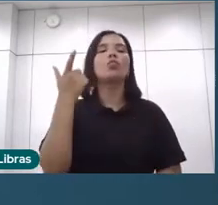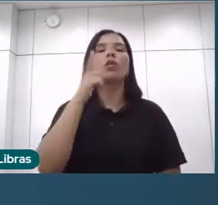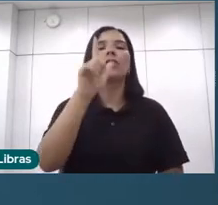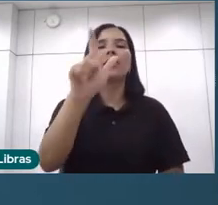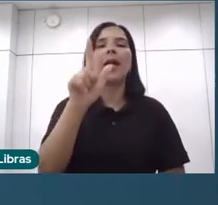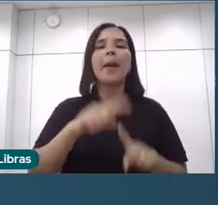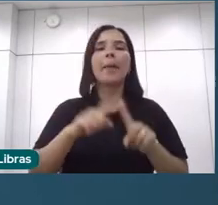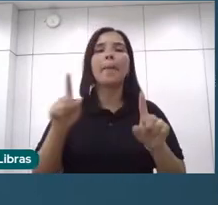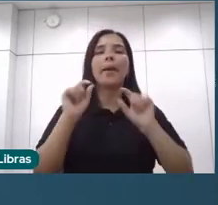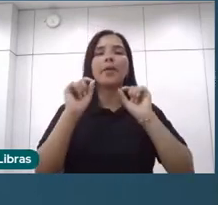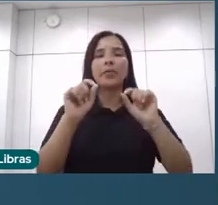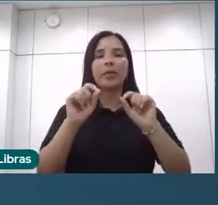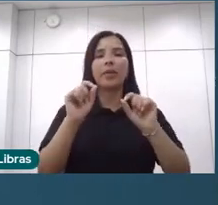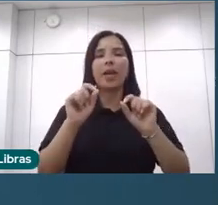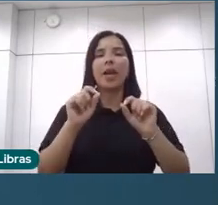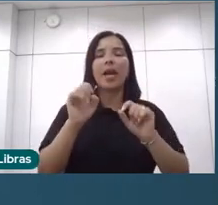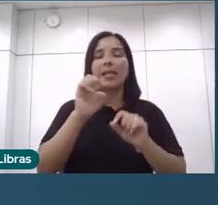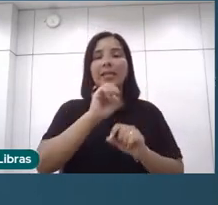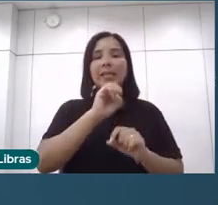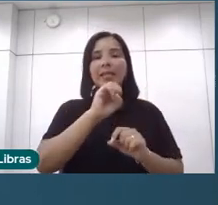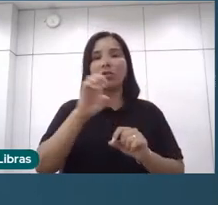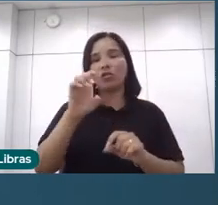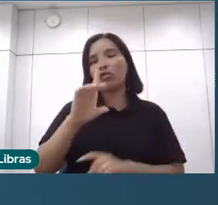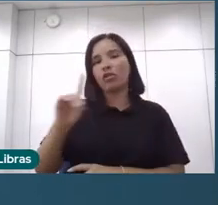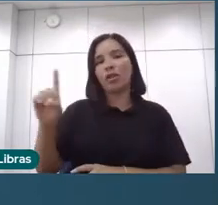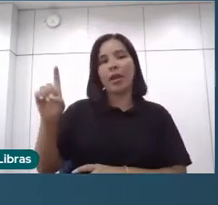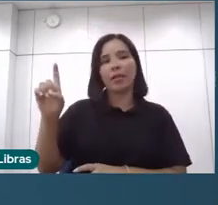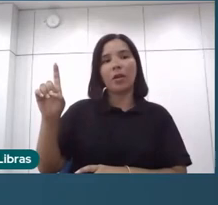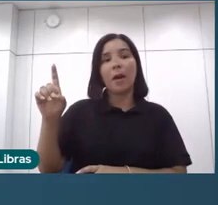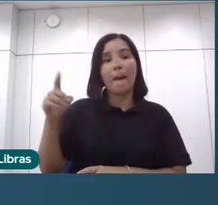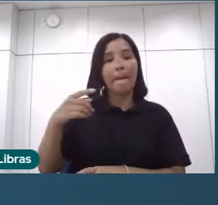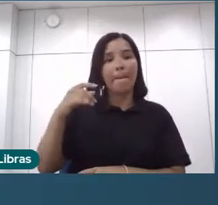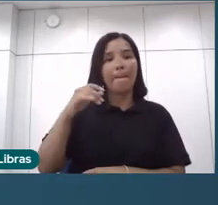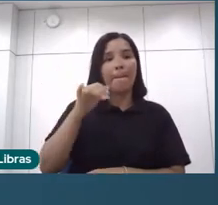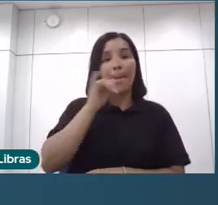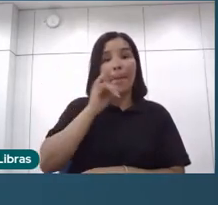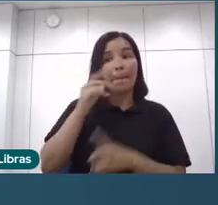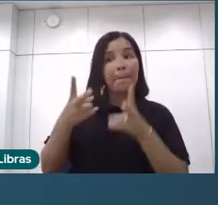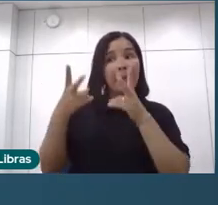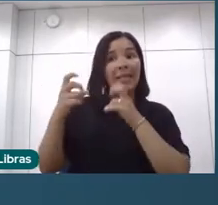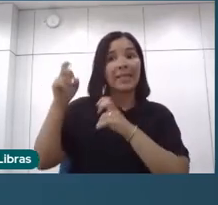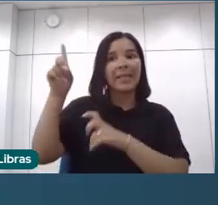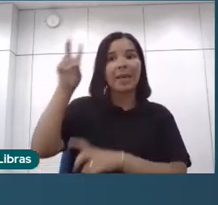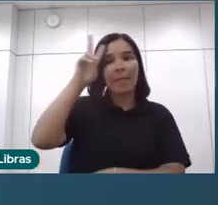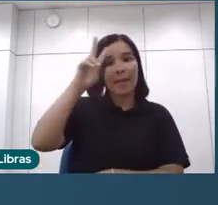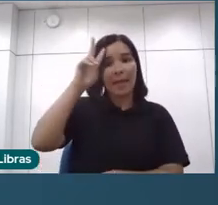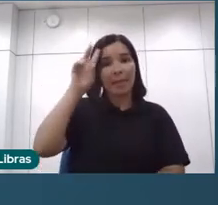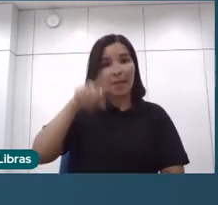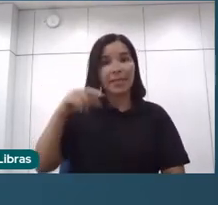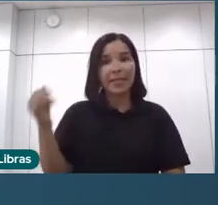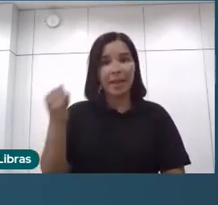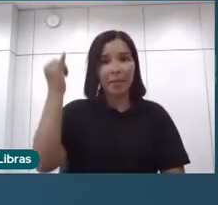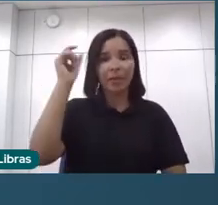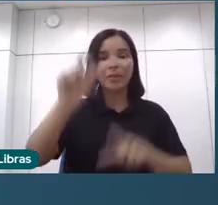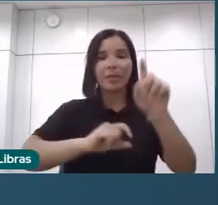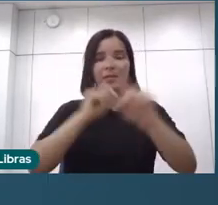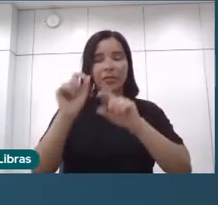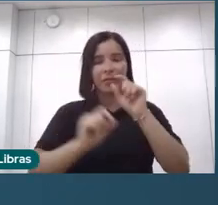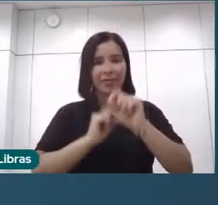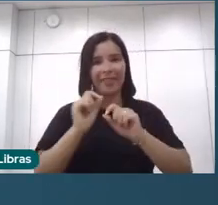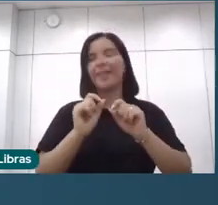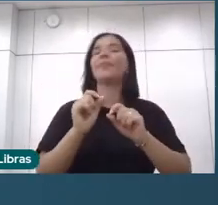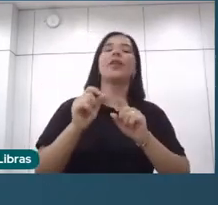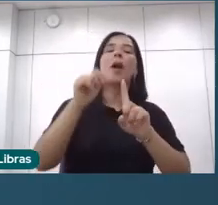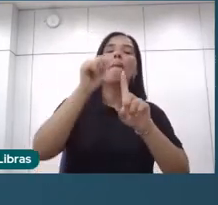canto direito de vocês tem um lembrete, né, importante, que é isso. Em